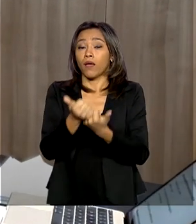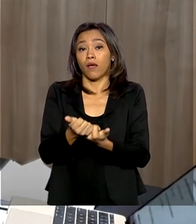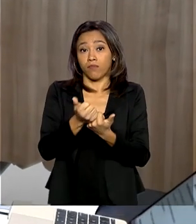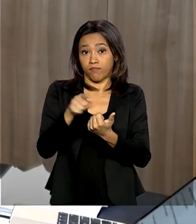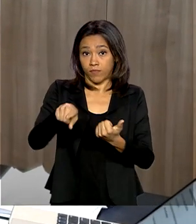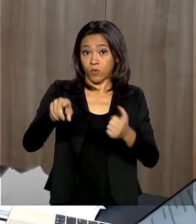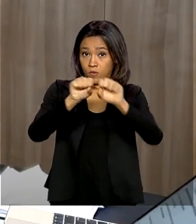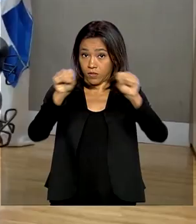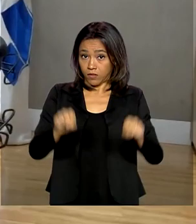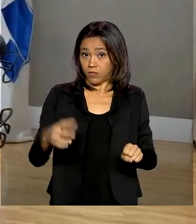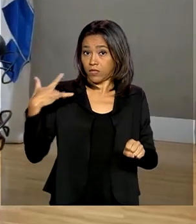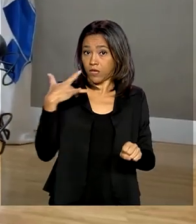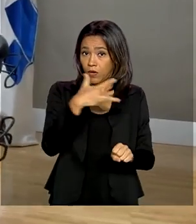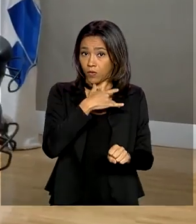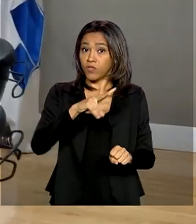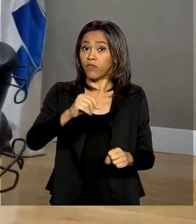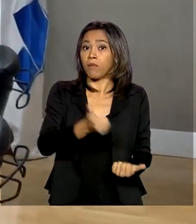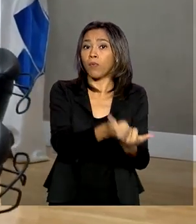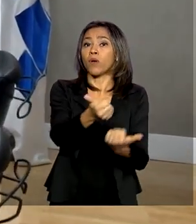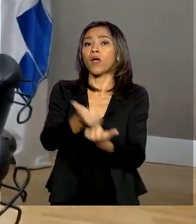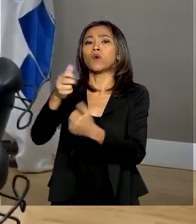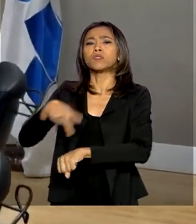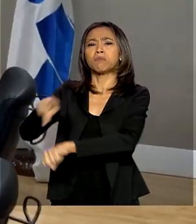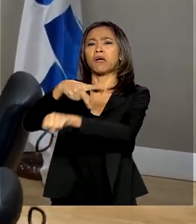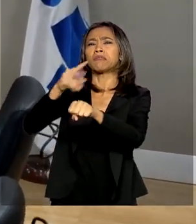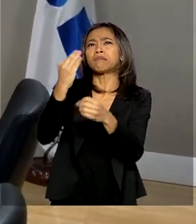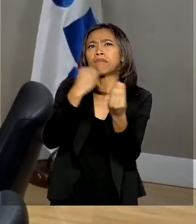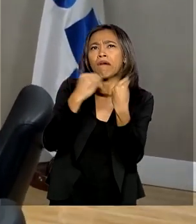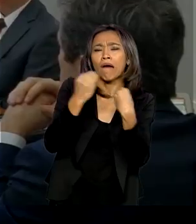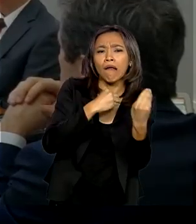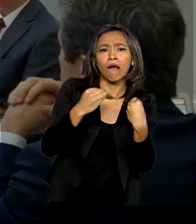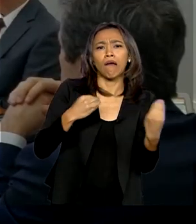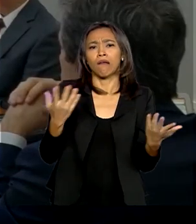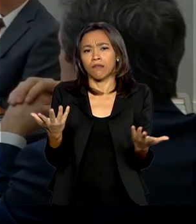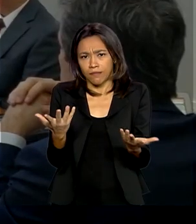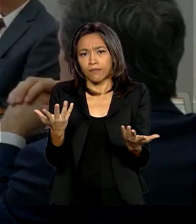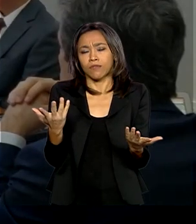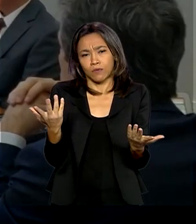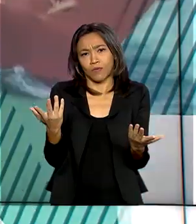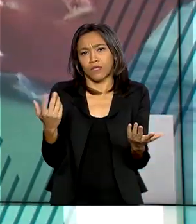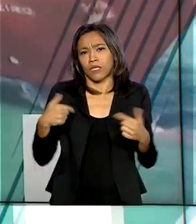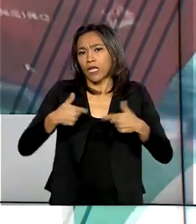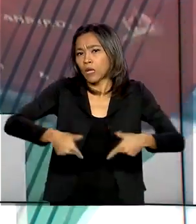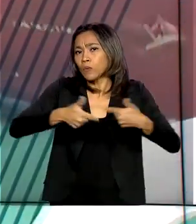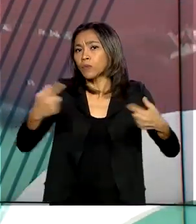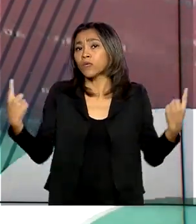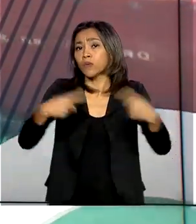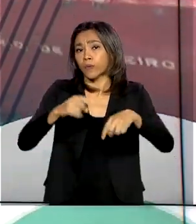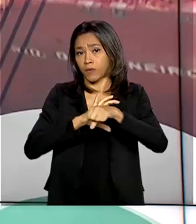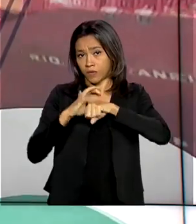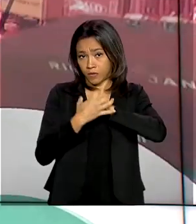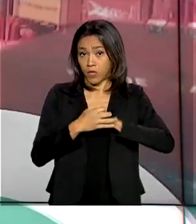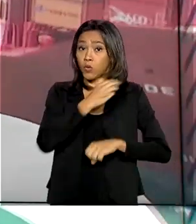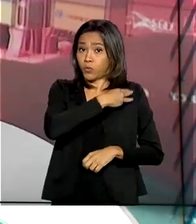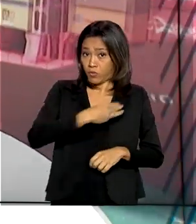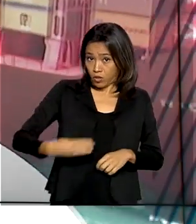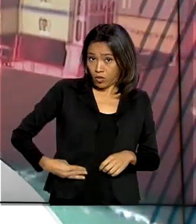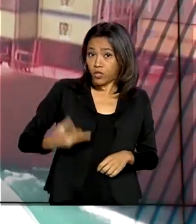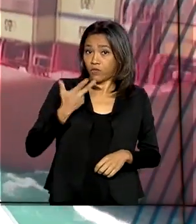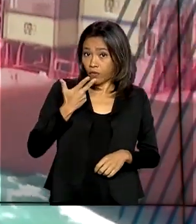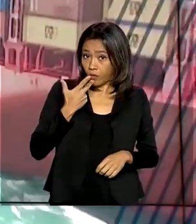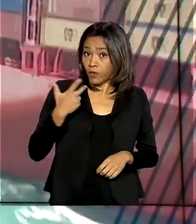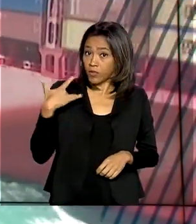saúde e vai apoiar os países mais fracos na luta contra o coronavírus. O ministro Nelson Teich defendeu que é